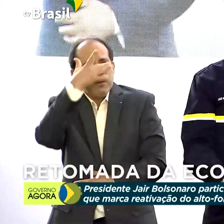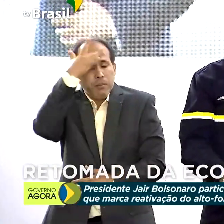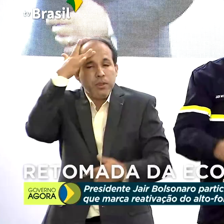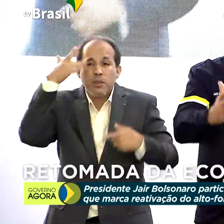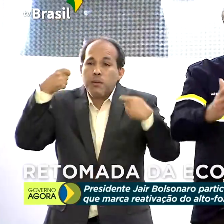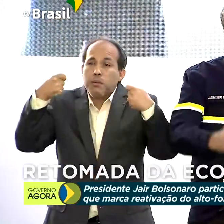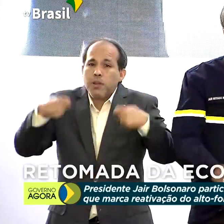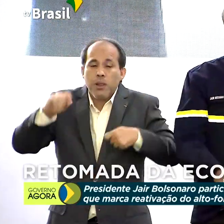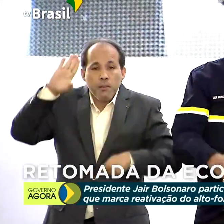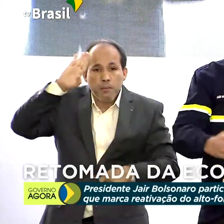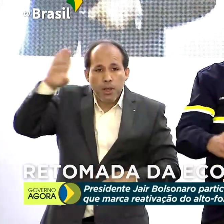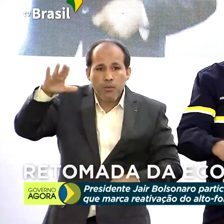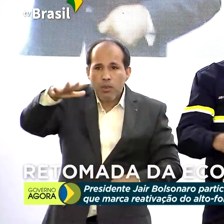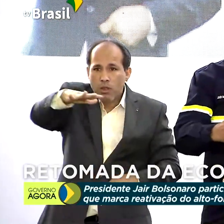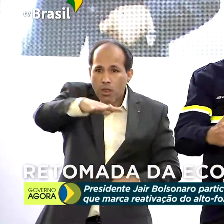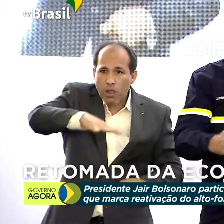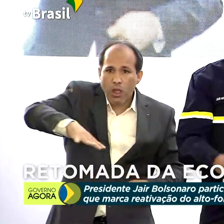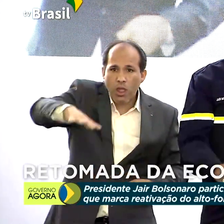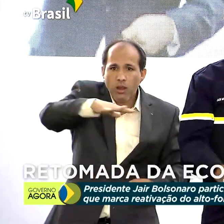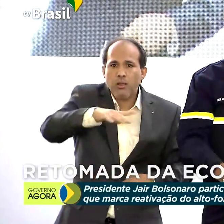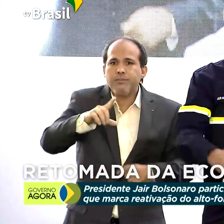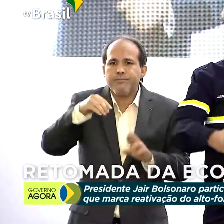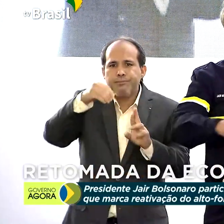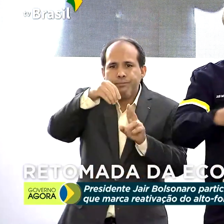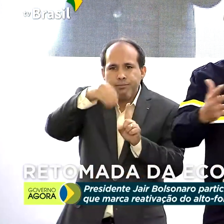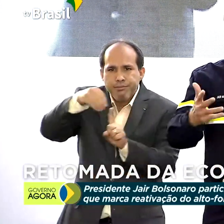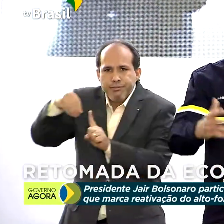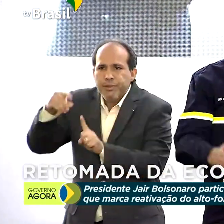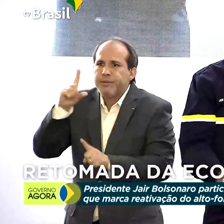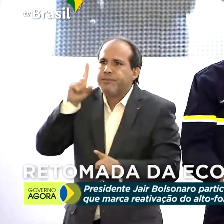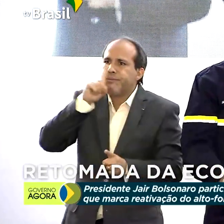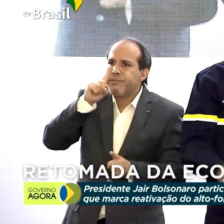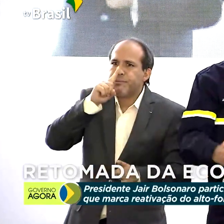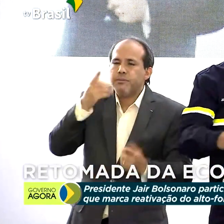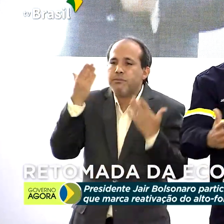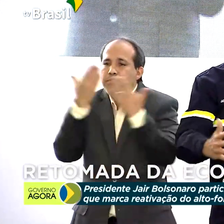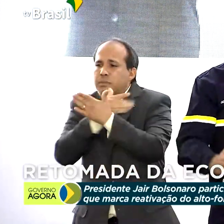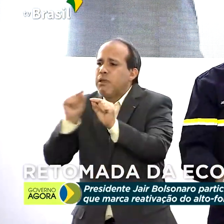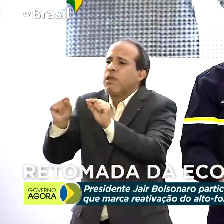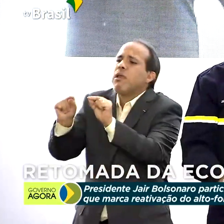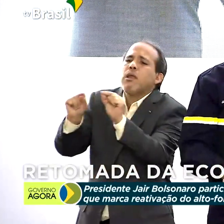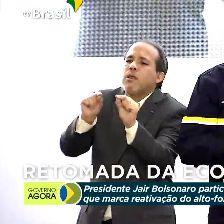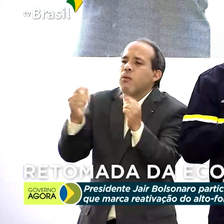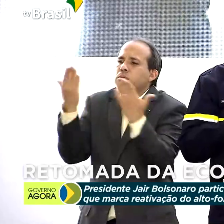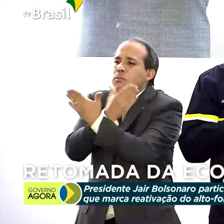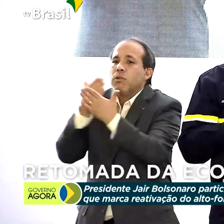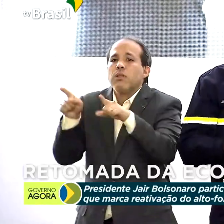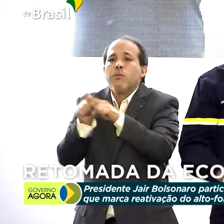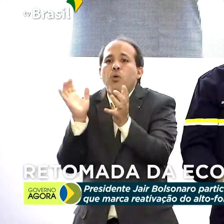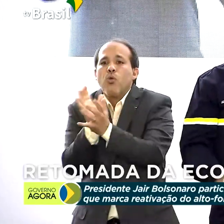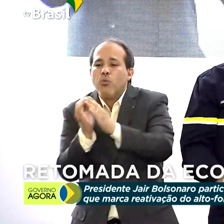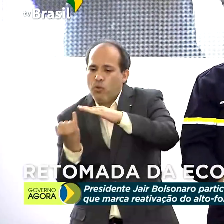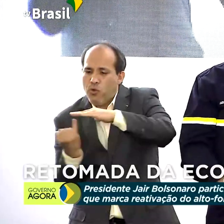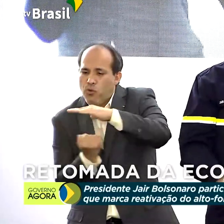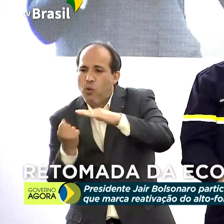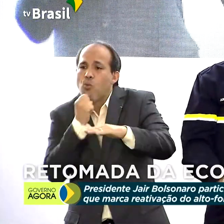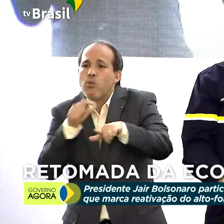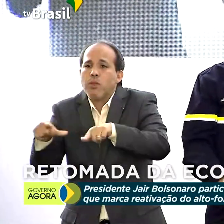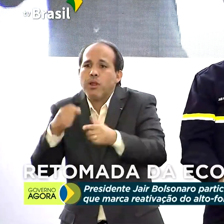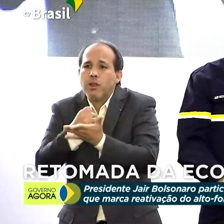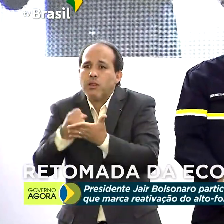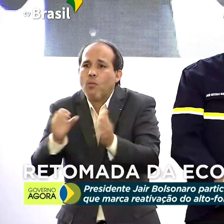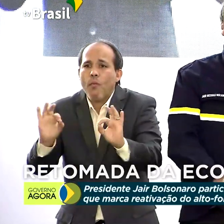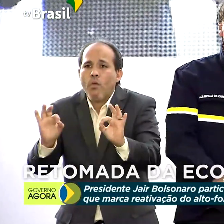Em especial, aqueles desassistidos, os invisíveis ou os informais, que chegam na casa de